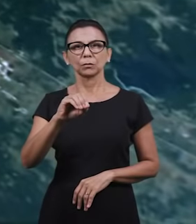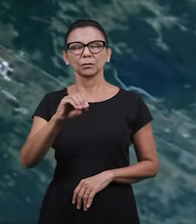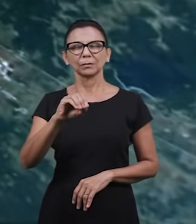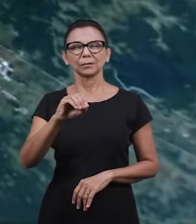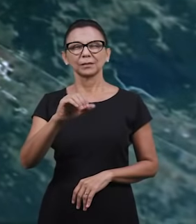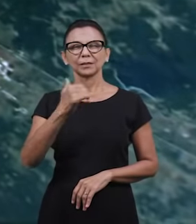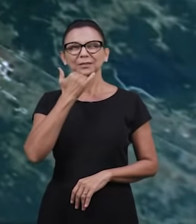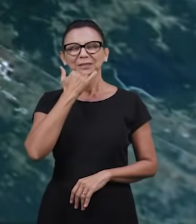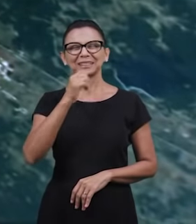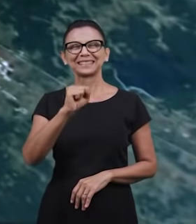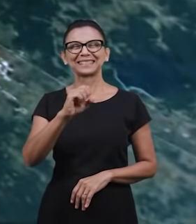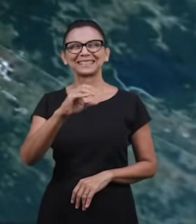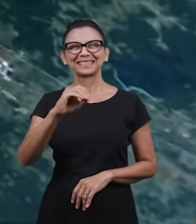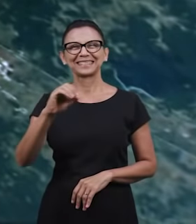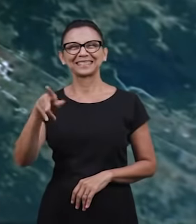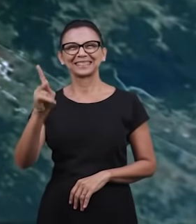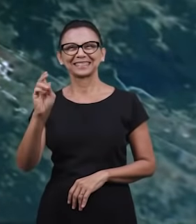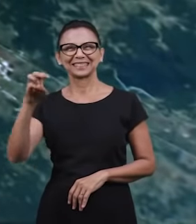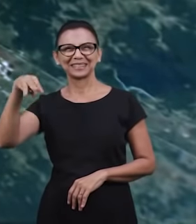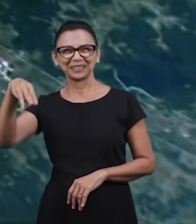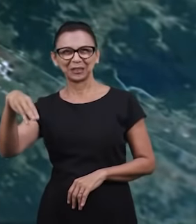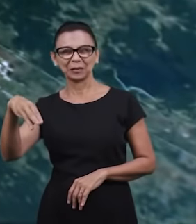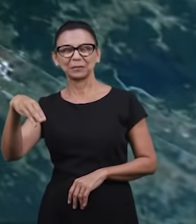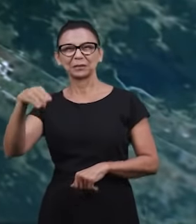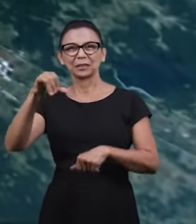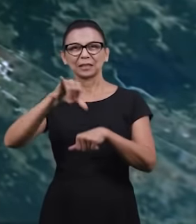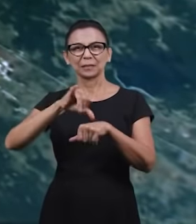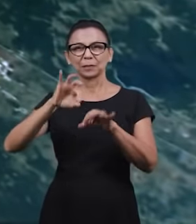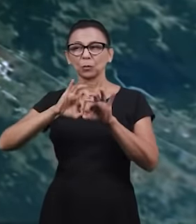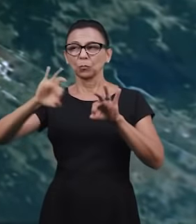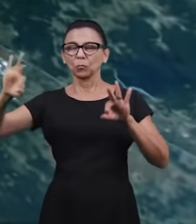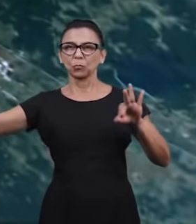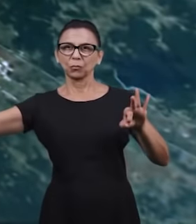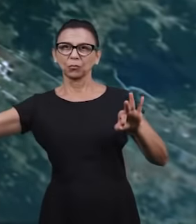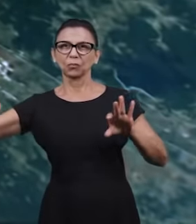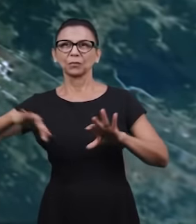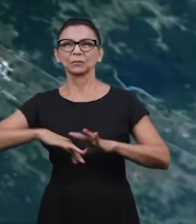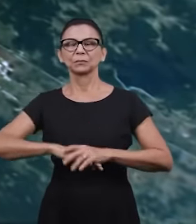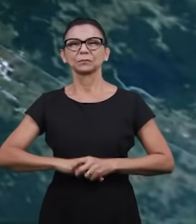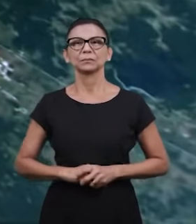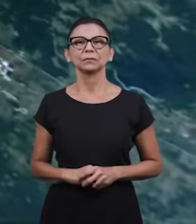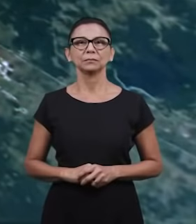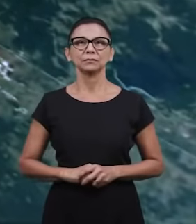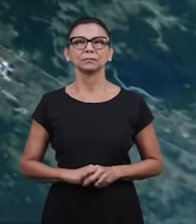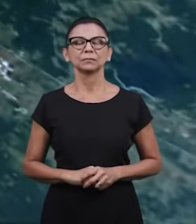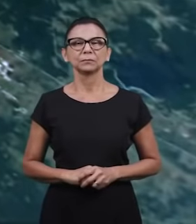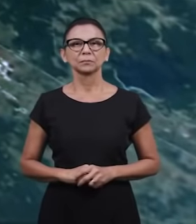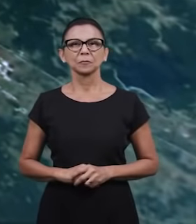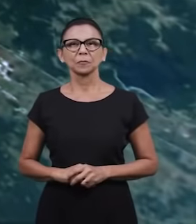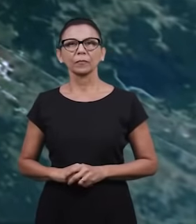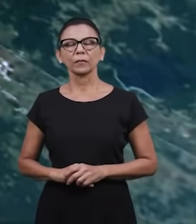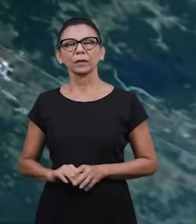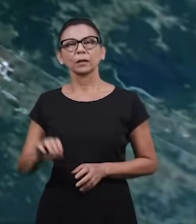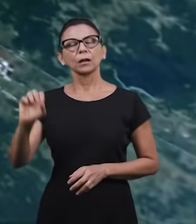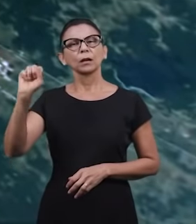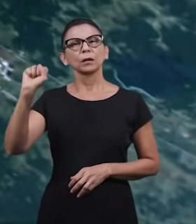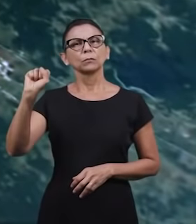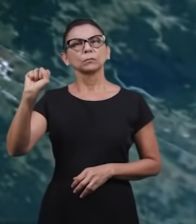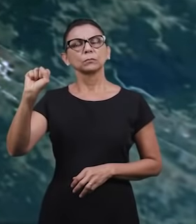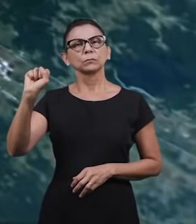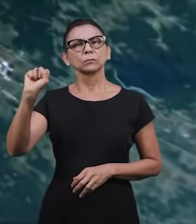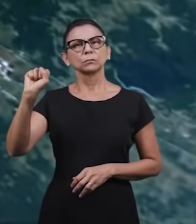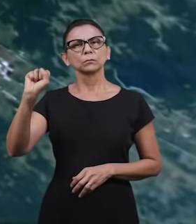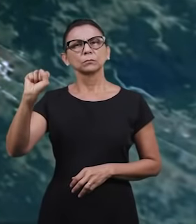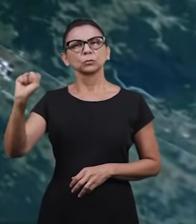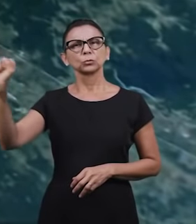Vamos nos dirigir agora para a cidade de Bayamo. Bayamo fica lá na província de Granmar, ao sul,